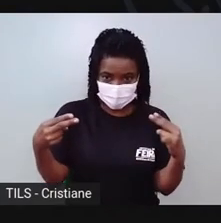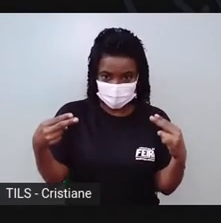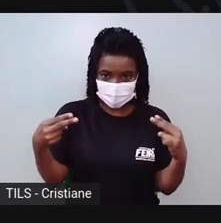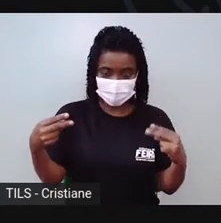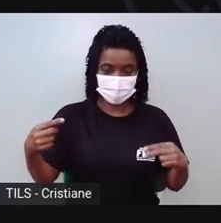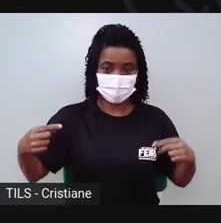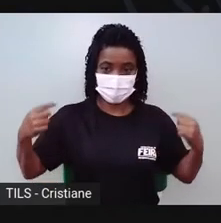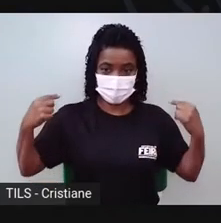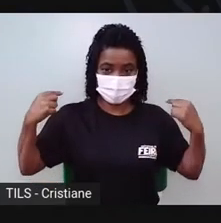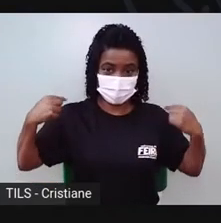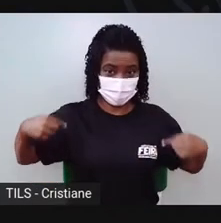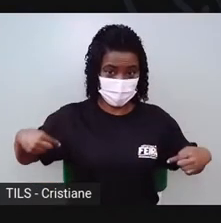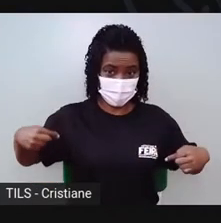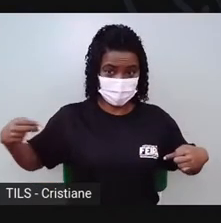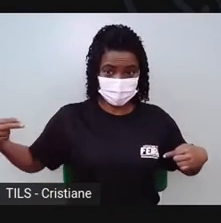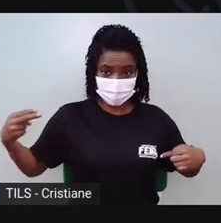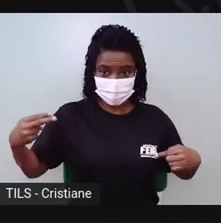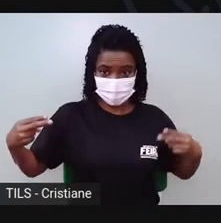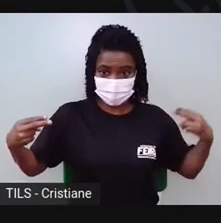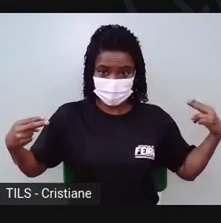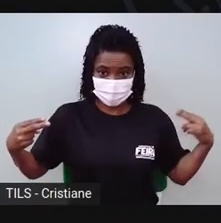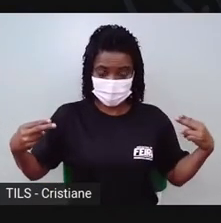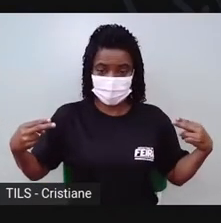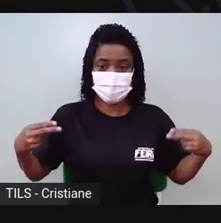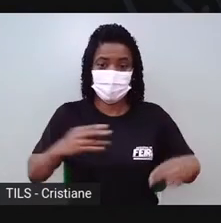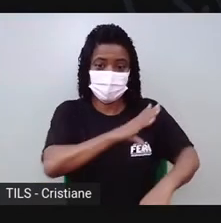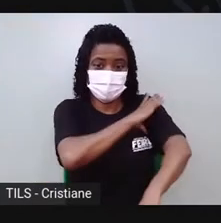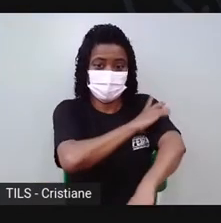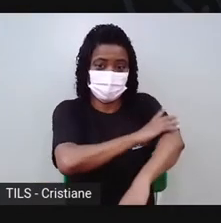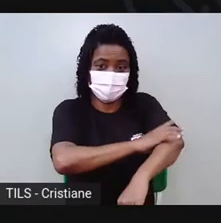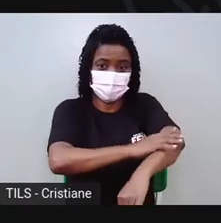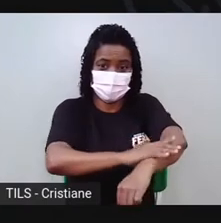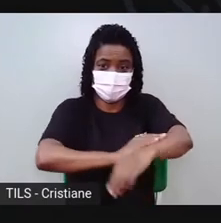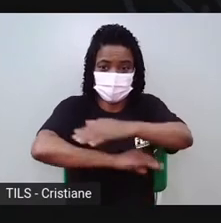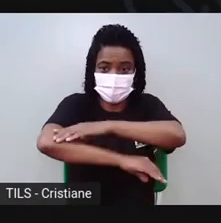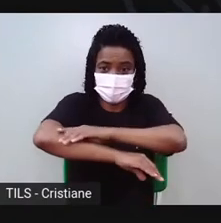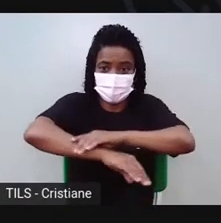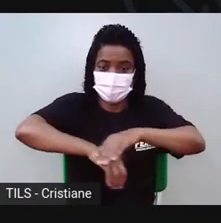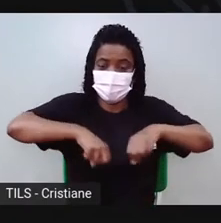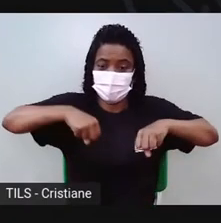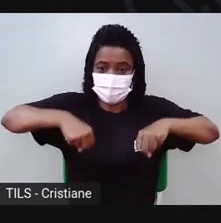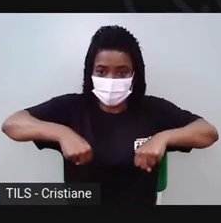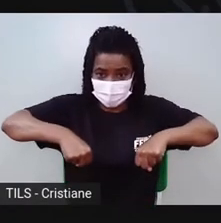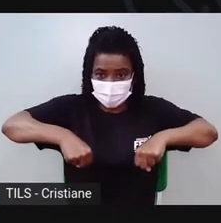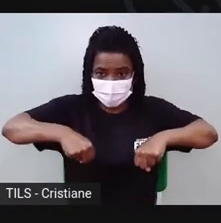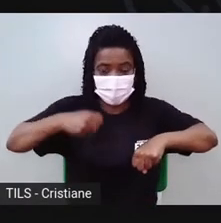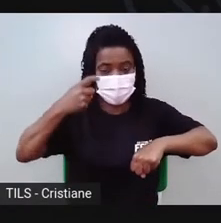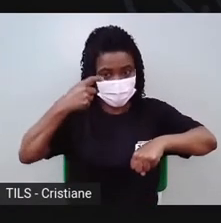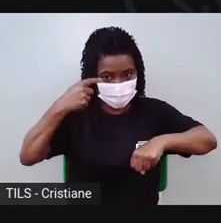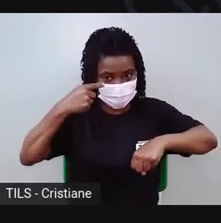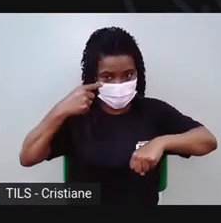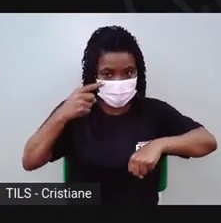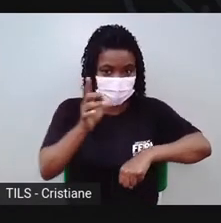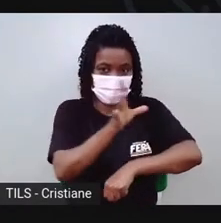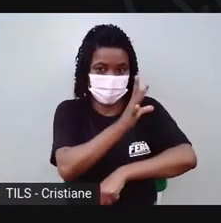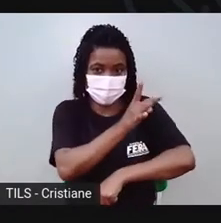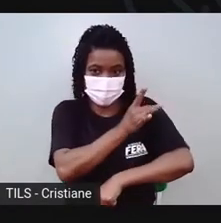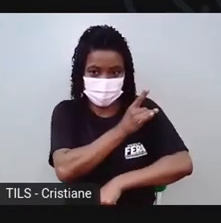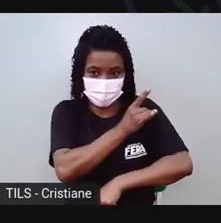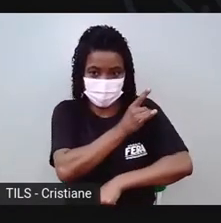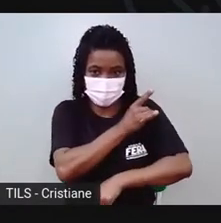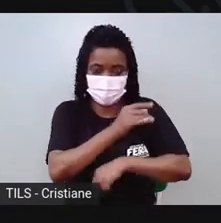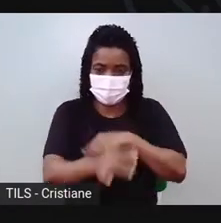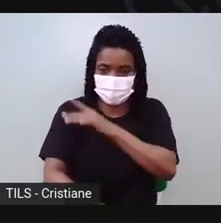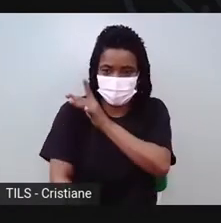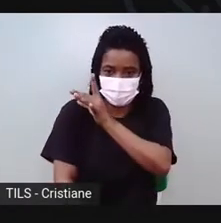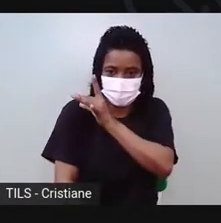raspadinha aqui pra mãozinha grudar no corpinho. Aí a